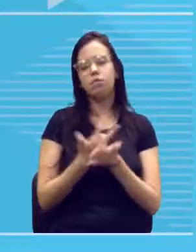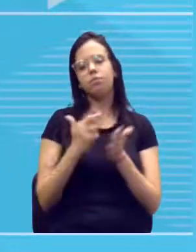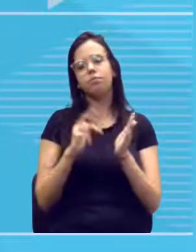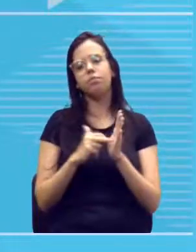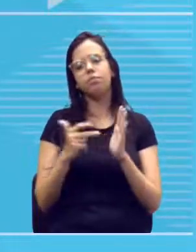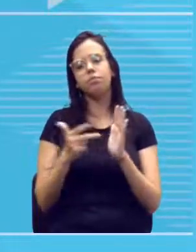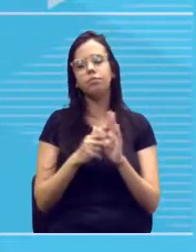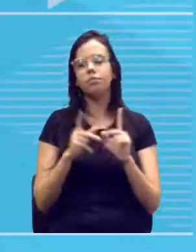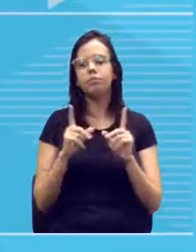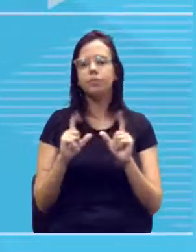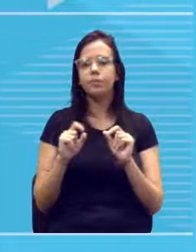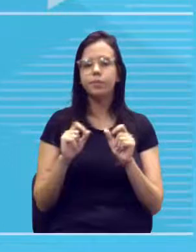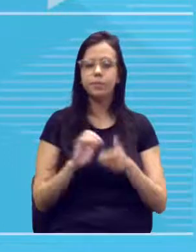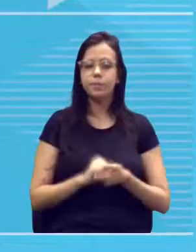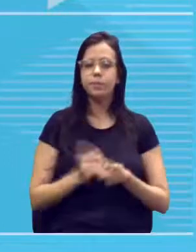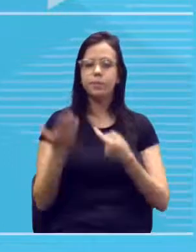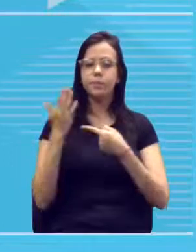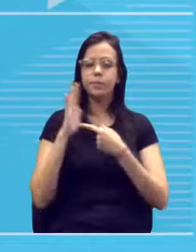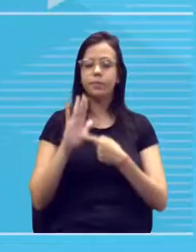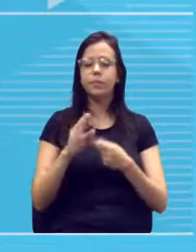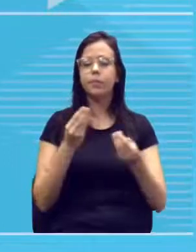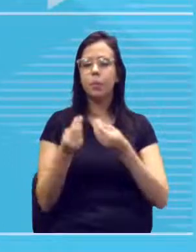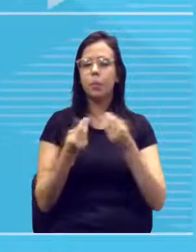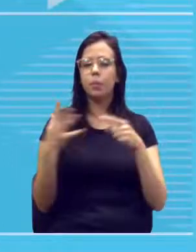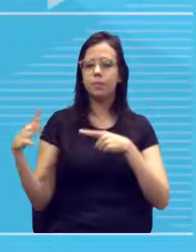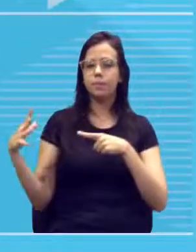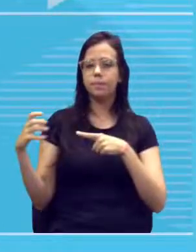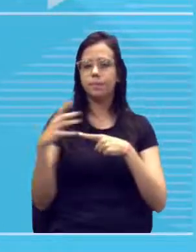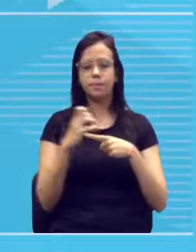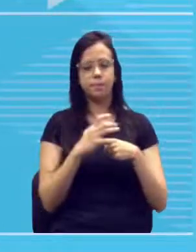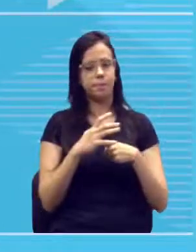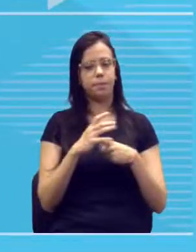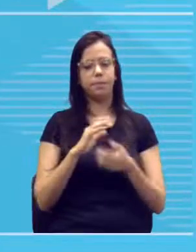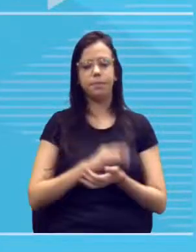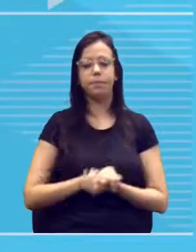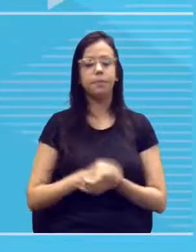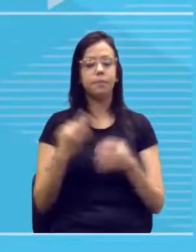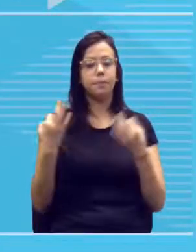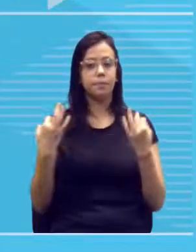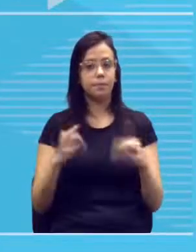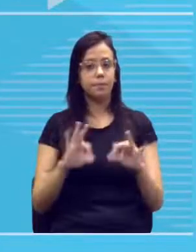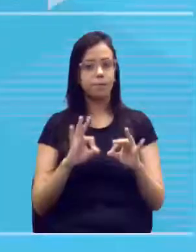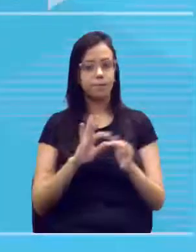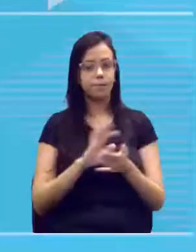se manifesta em dominância. Certo?